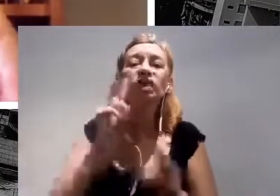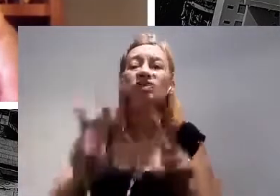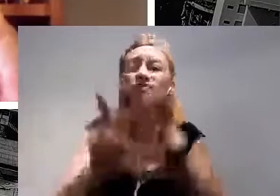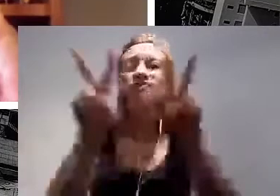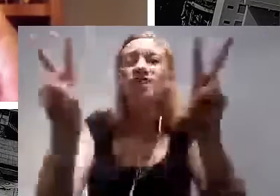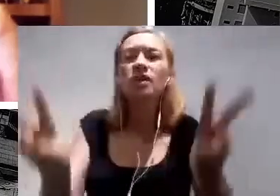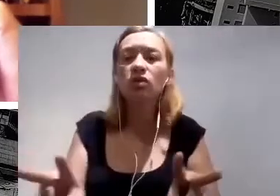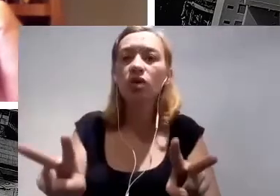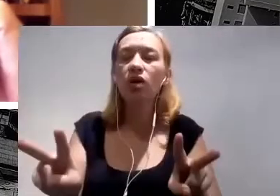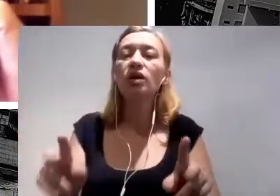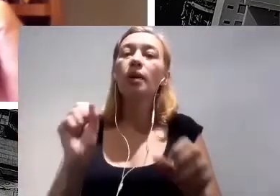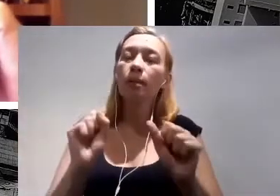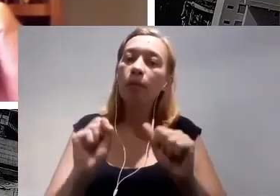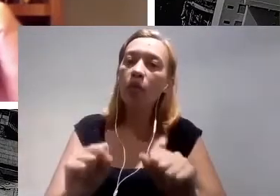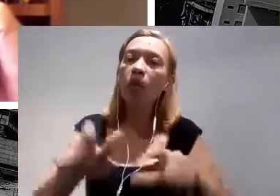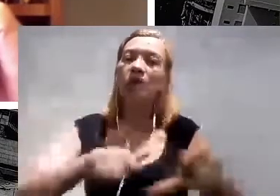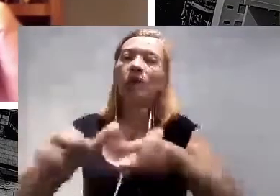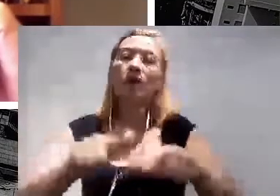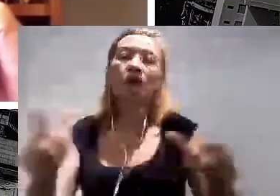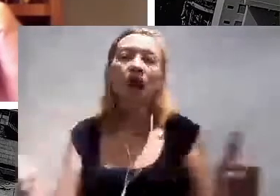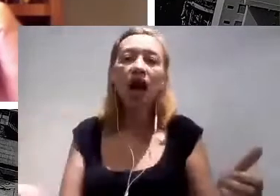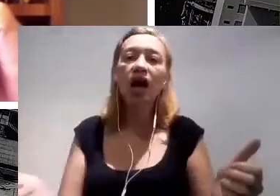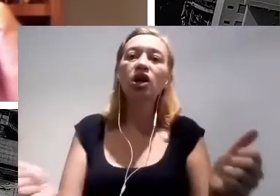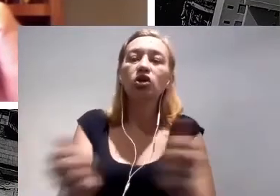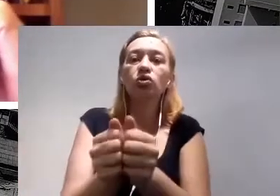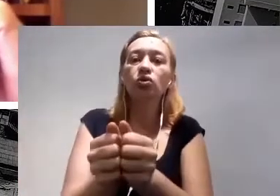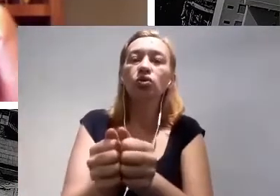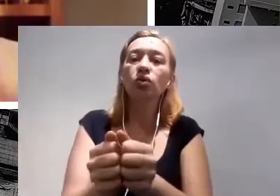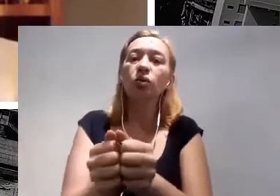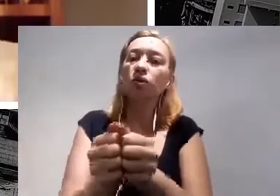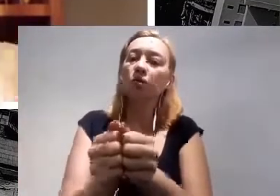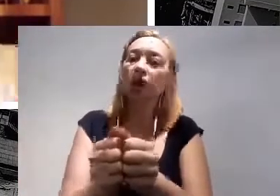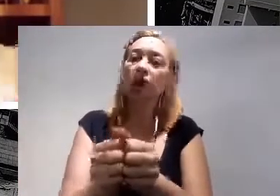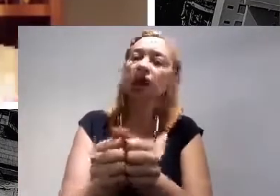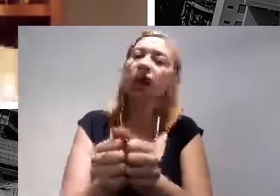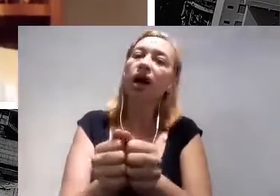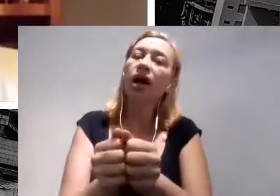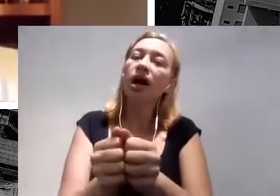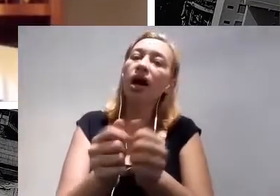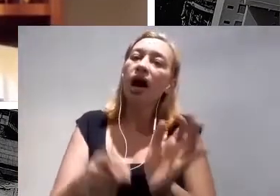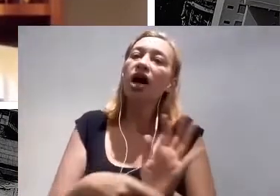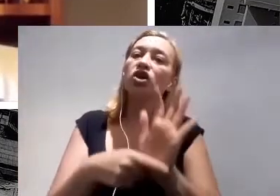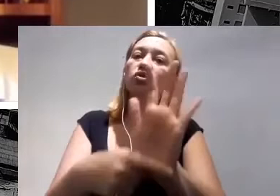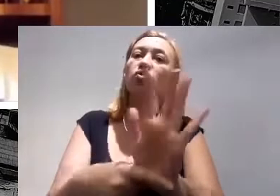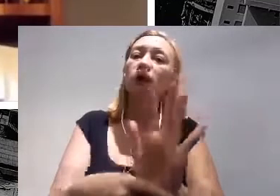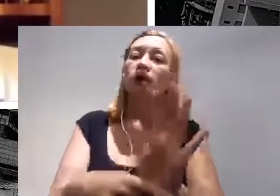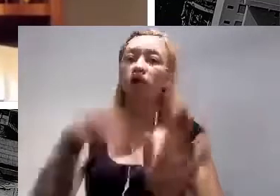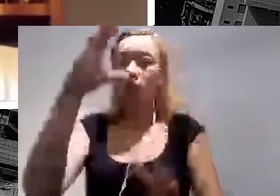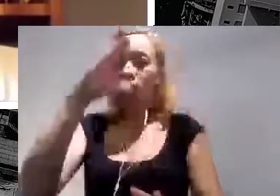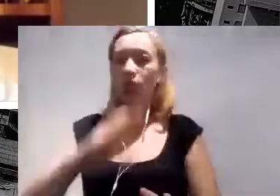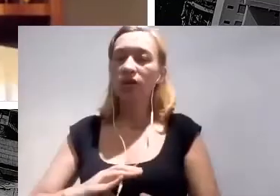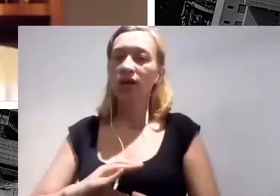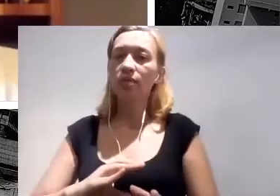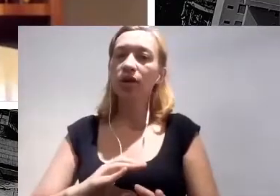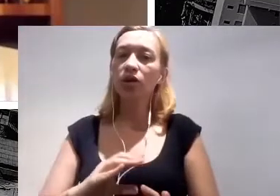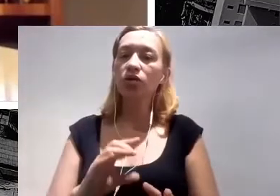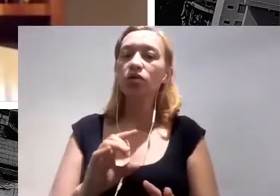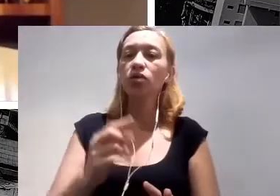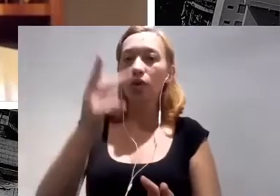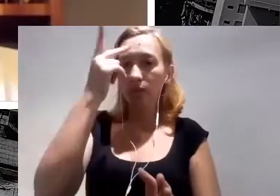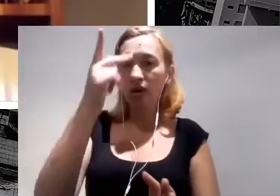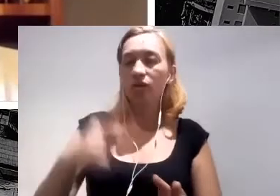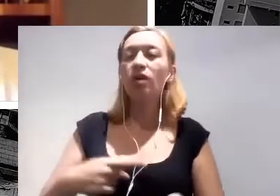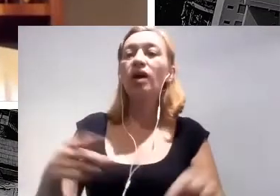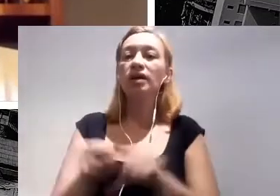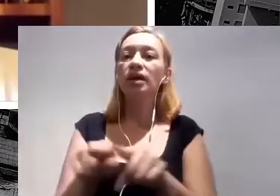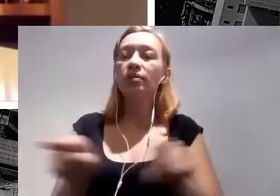em conjunto para encorajar a mudança do comportamento tanto individual quanto social, de modo a desconstruir essa dependência